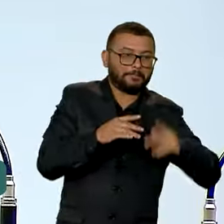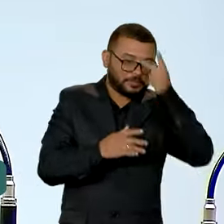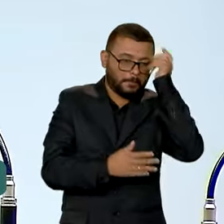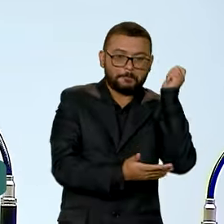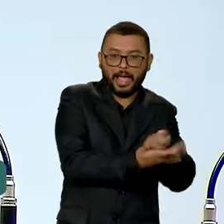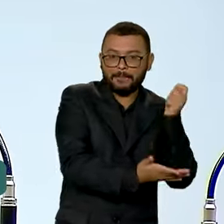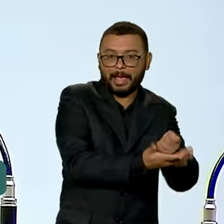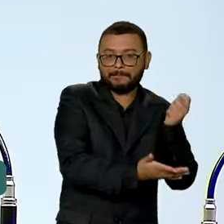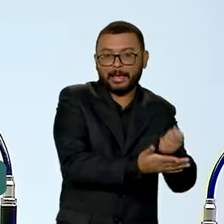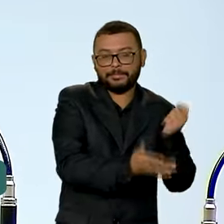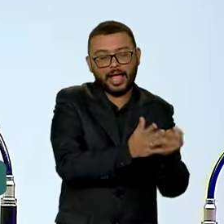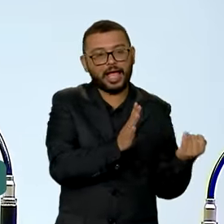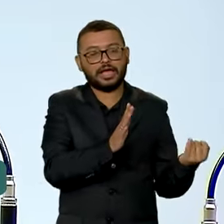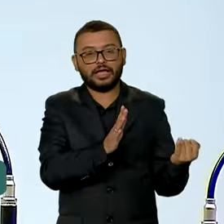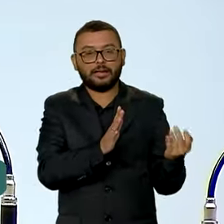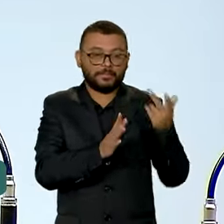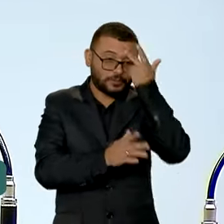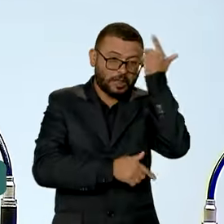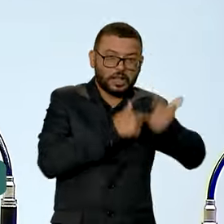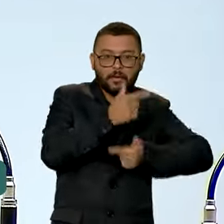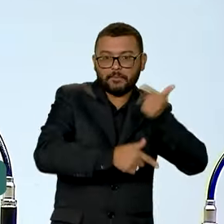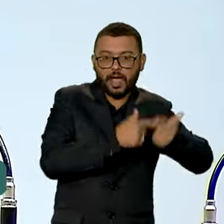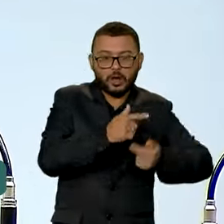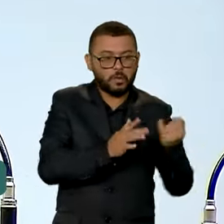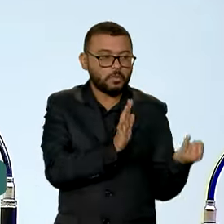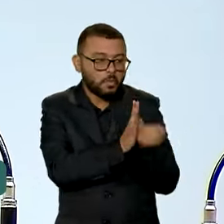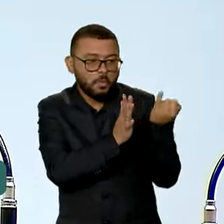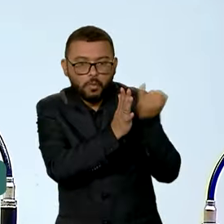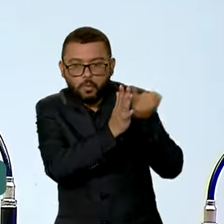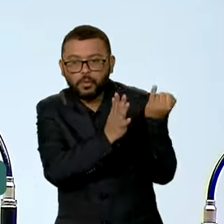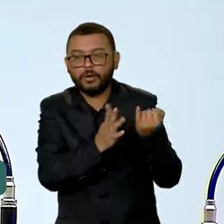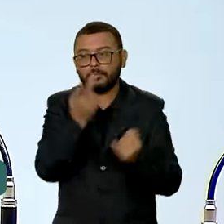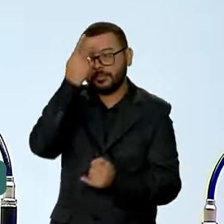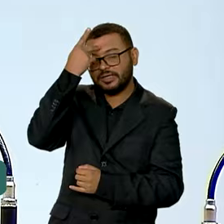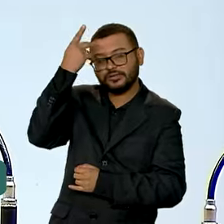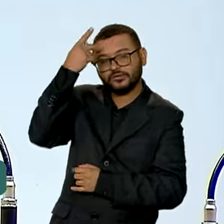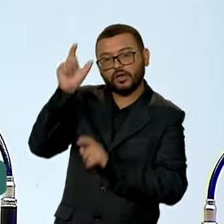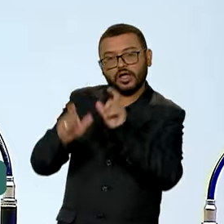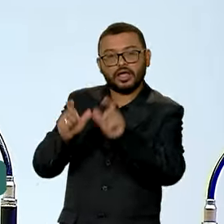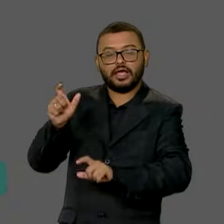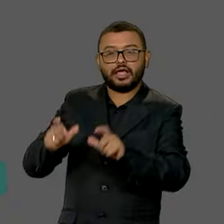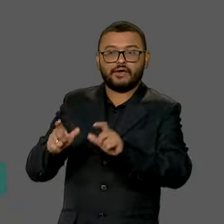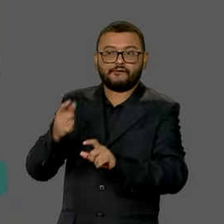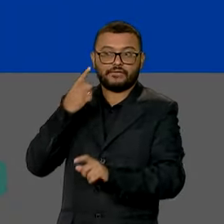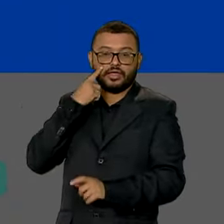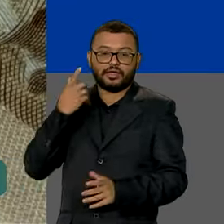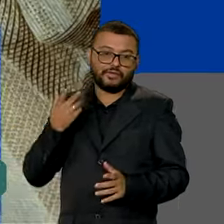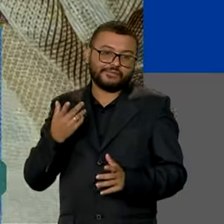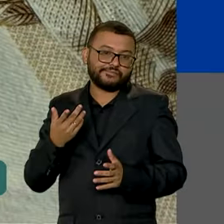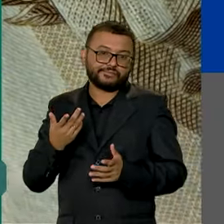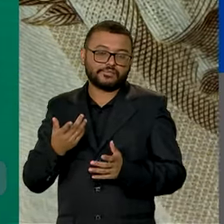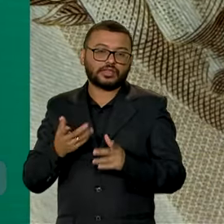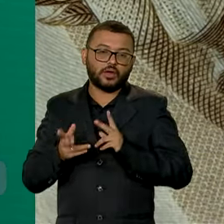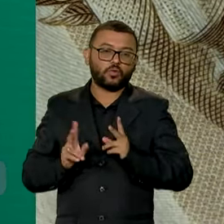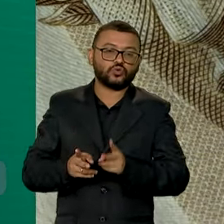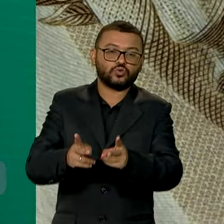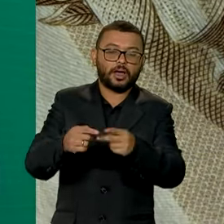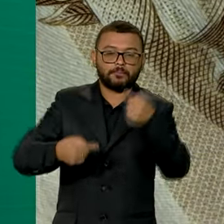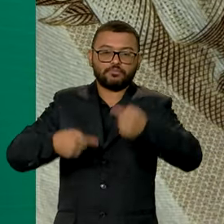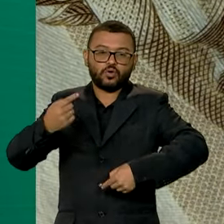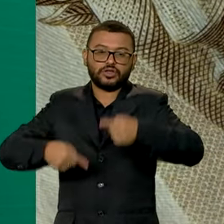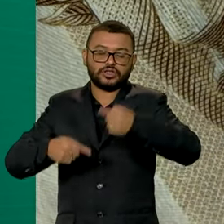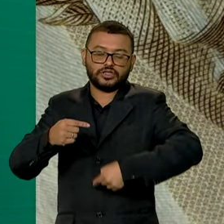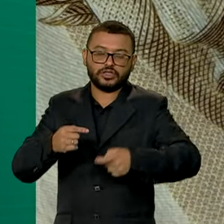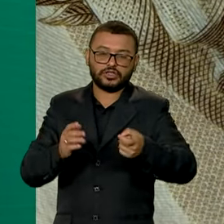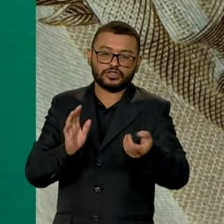paga tributo, para setor produtivo que paga juros e para as pessoas que sentem inflação. A continuidade da política de